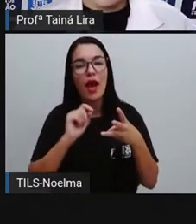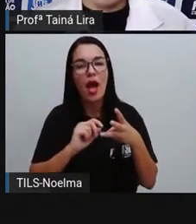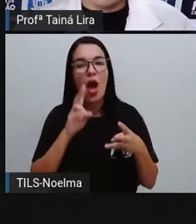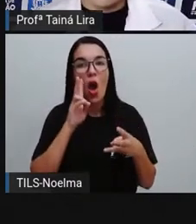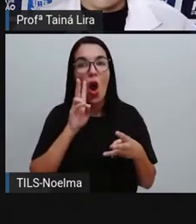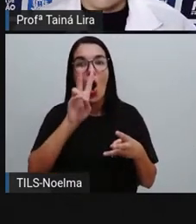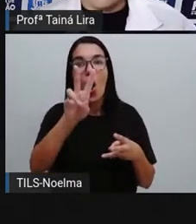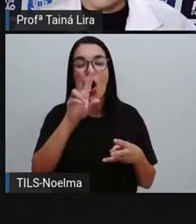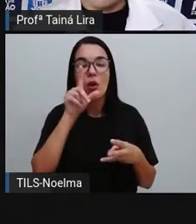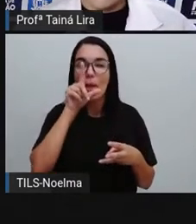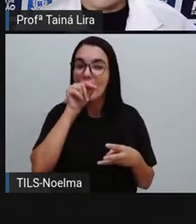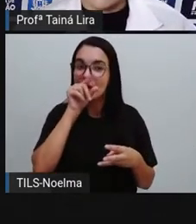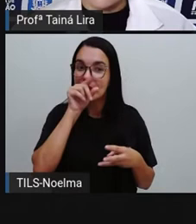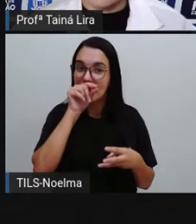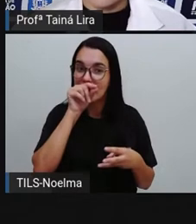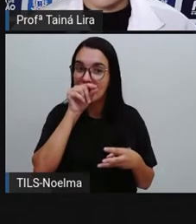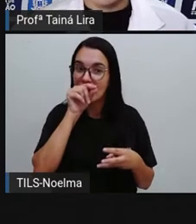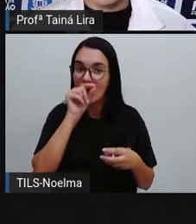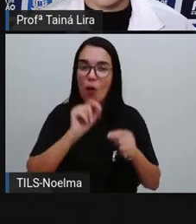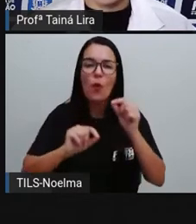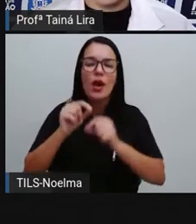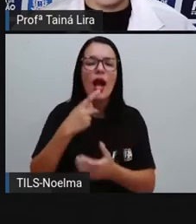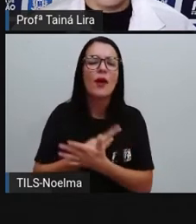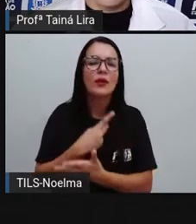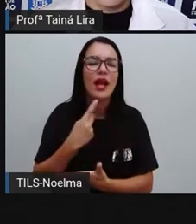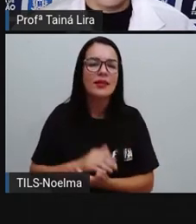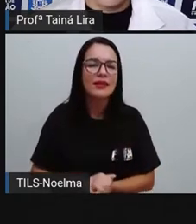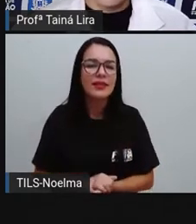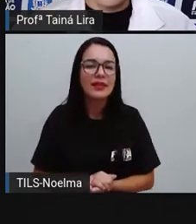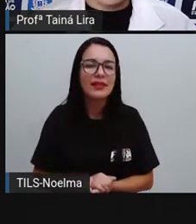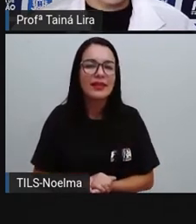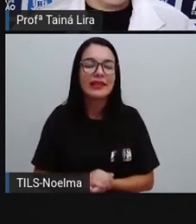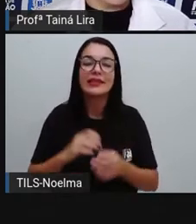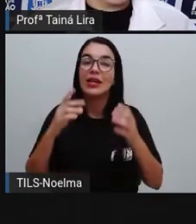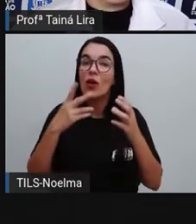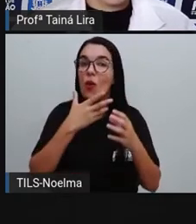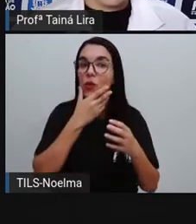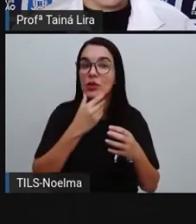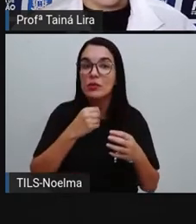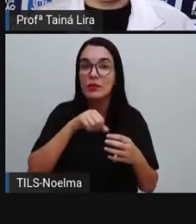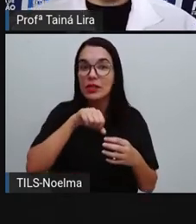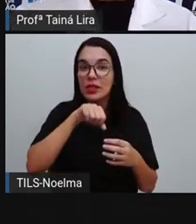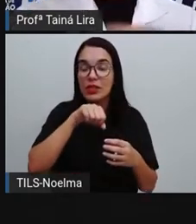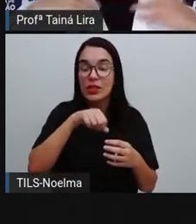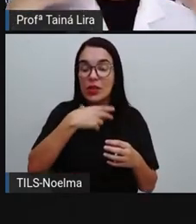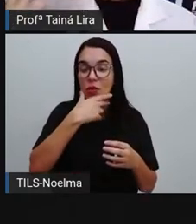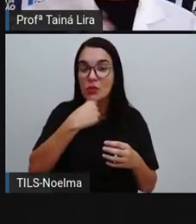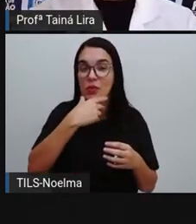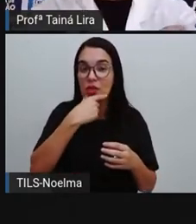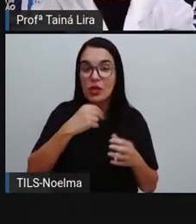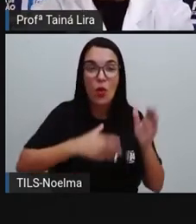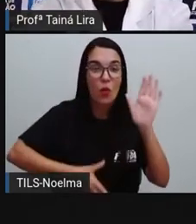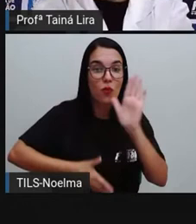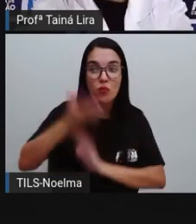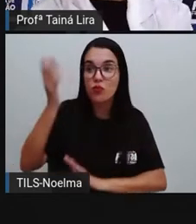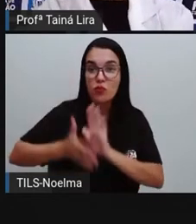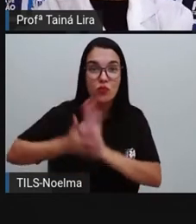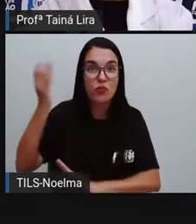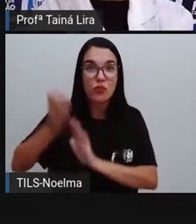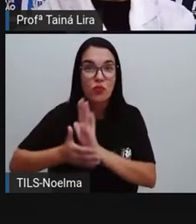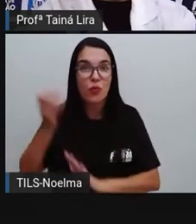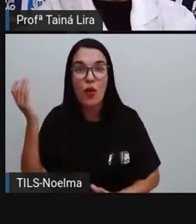Quando ela fala, olha o passarinho, o é que acontece? Os meninos correm. Por que será que eles correm?